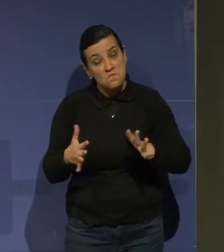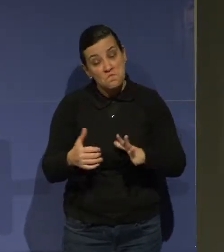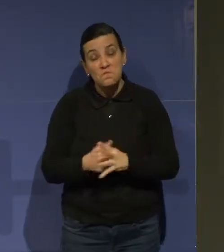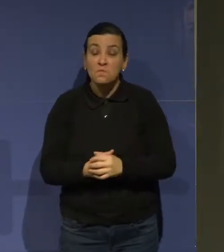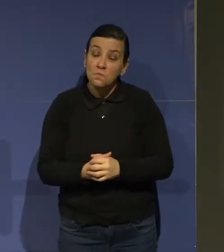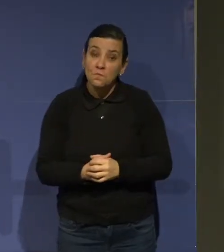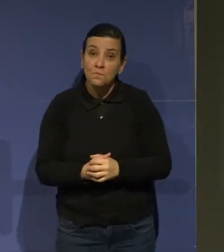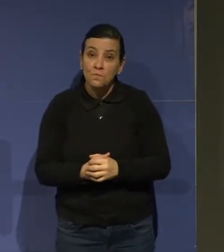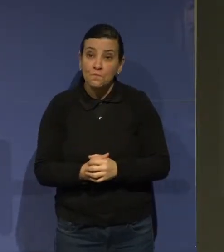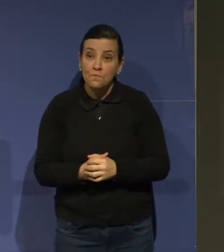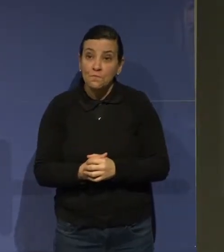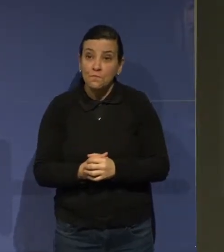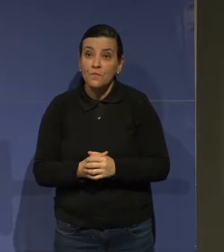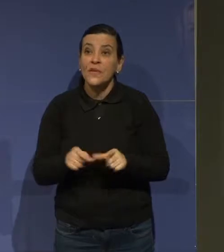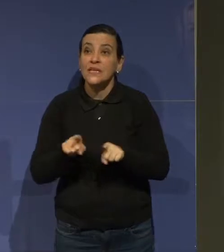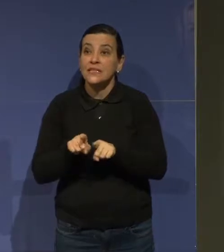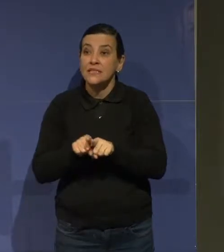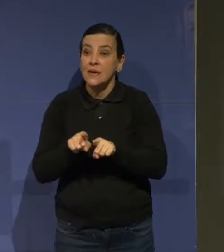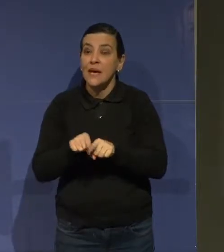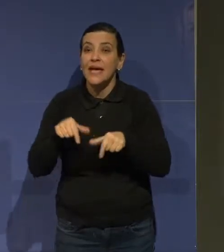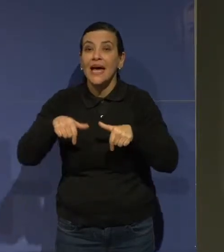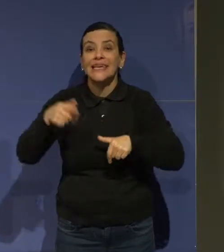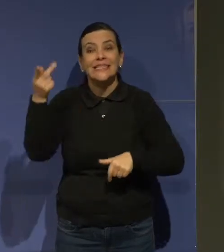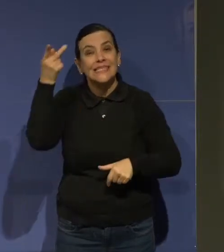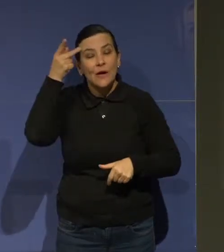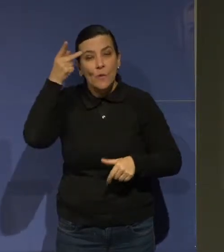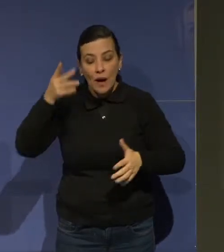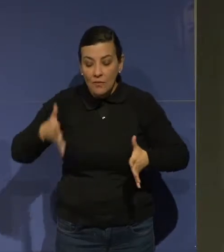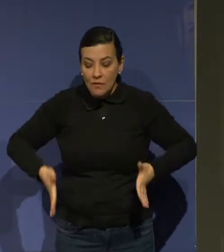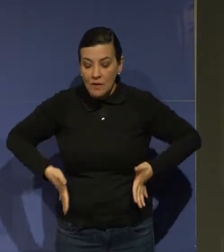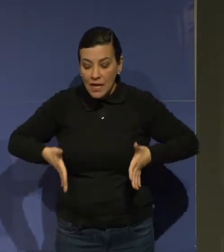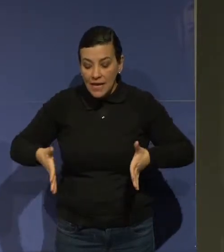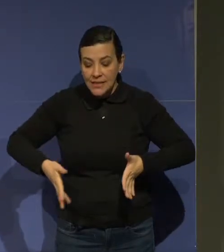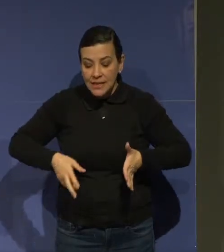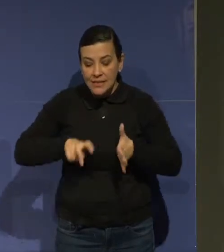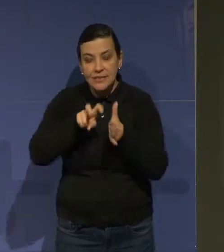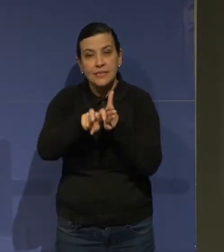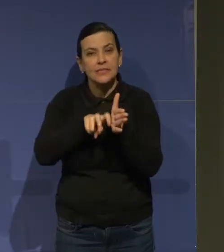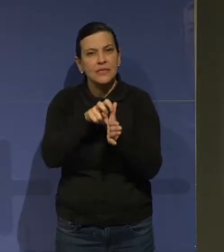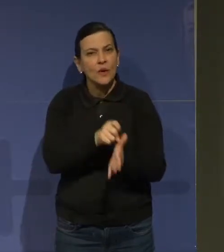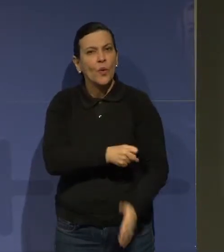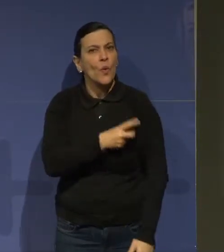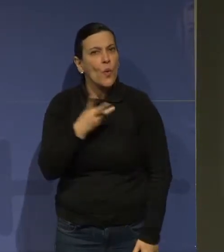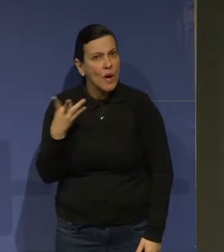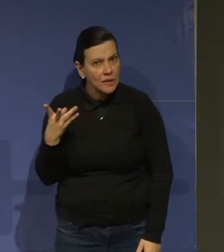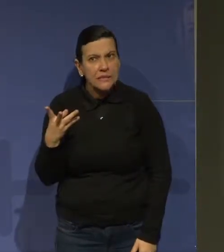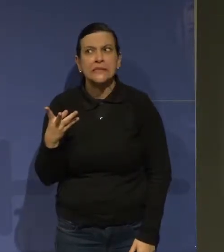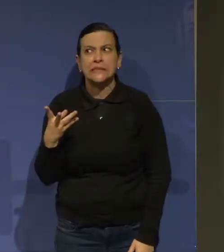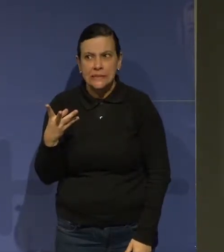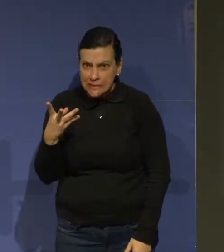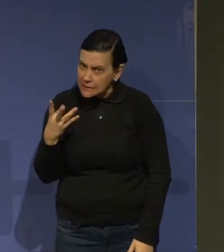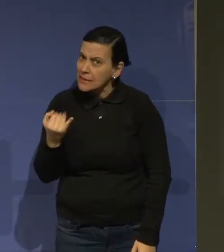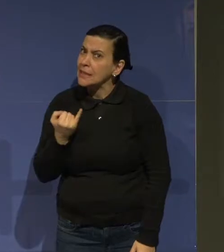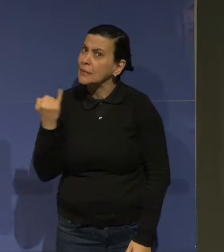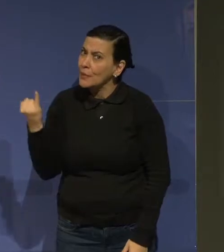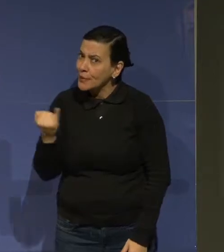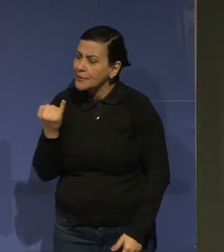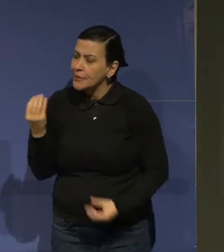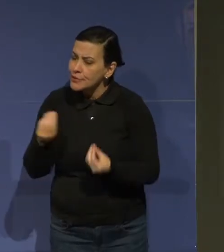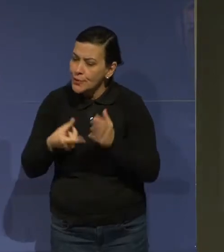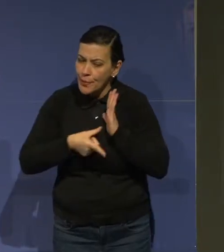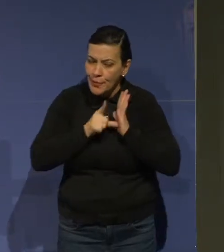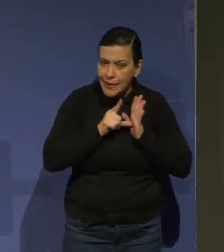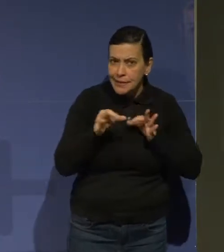Então, quantos cadeirantes tem na cidade de São Paulo? Que é um dado fundamental para você saber política de mobilidade.